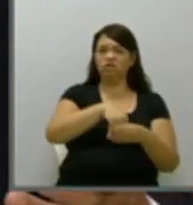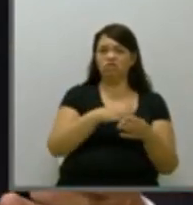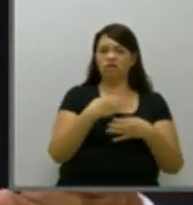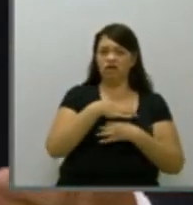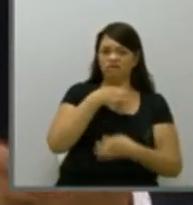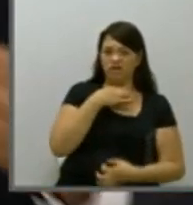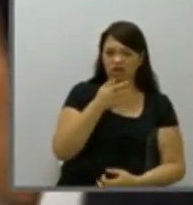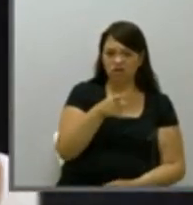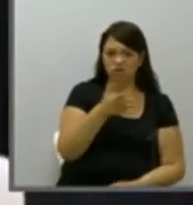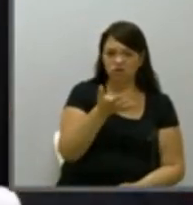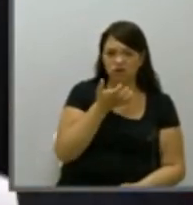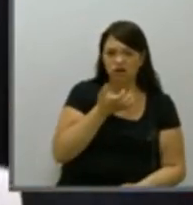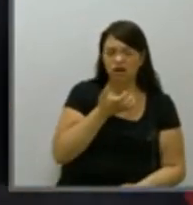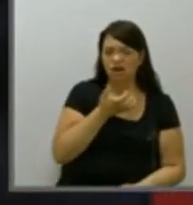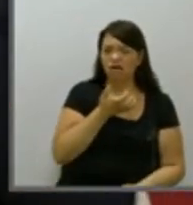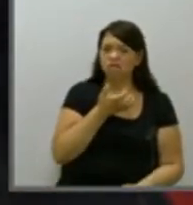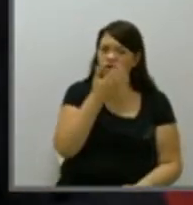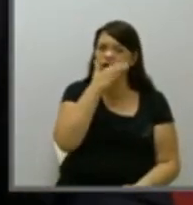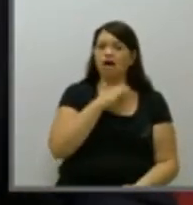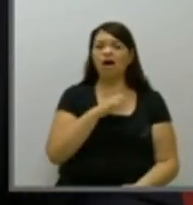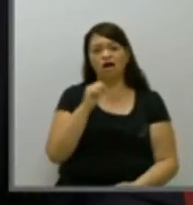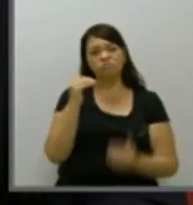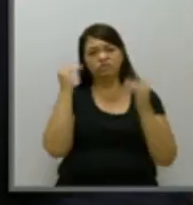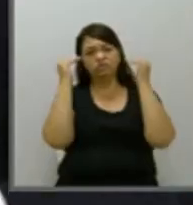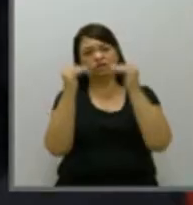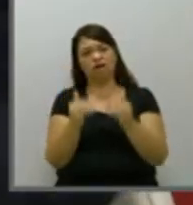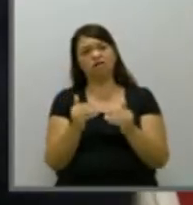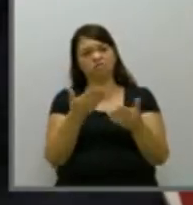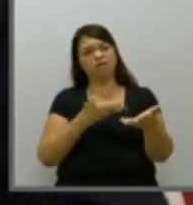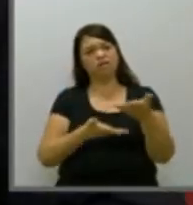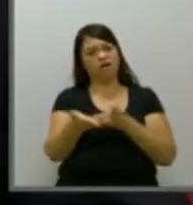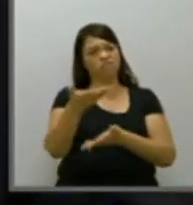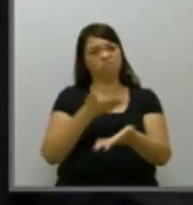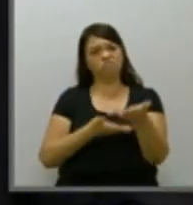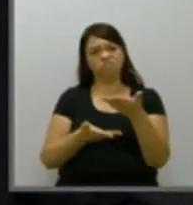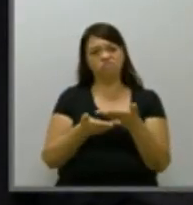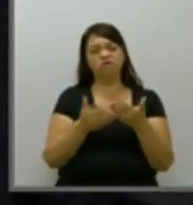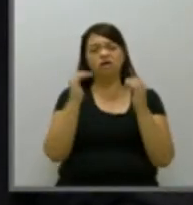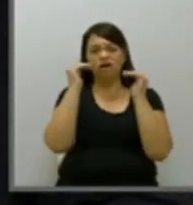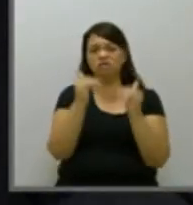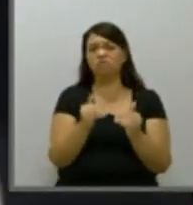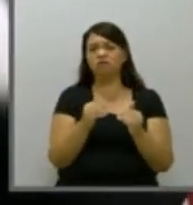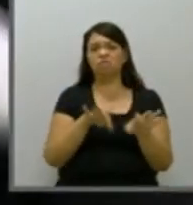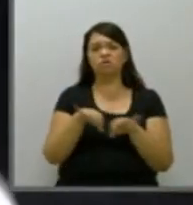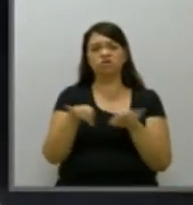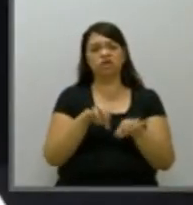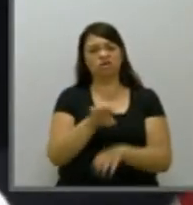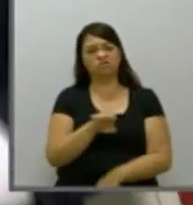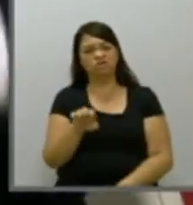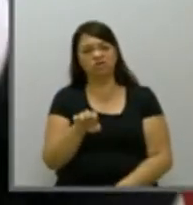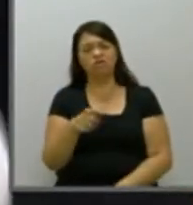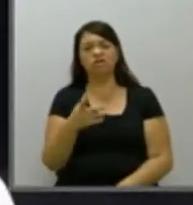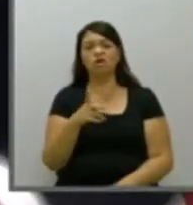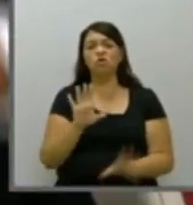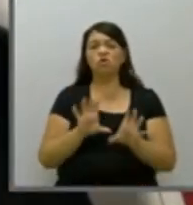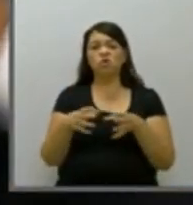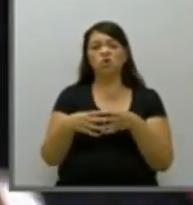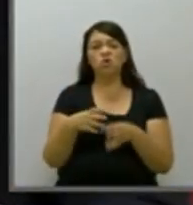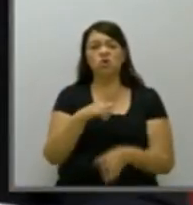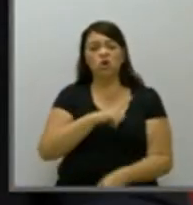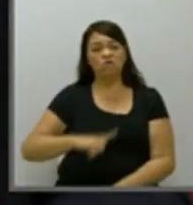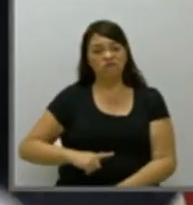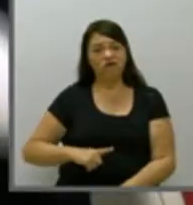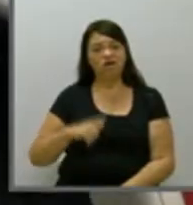pregando? Acho que sim, nós precisamos respeitar um outro, precisamos respeitar os projetos de esquerda, os governos do IPT foram governos que